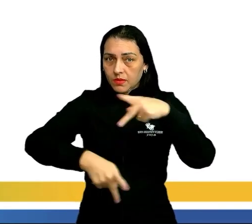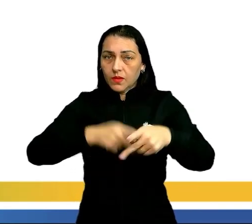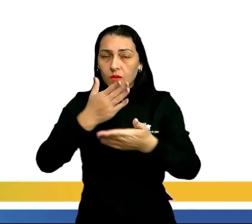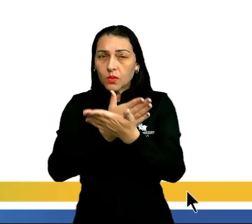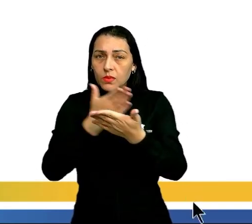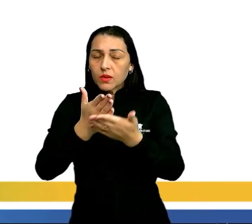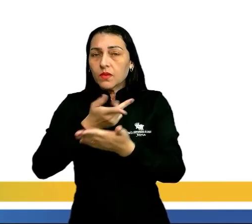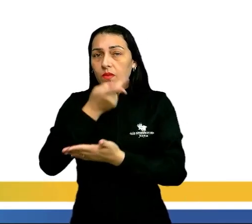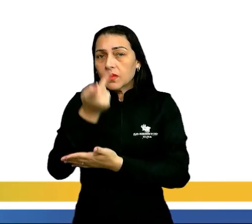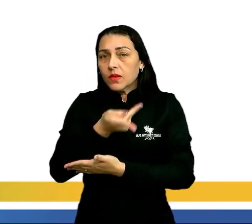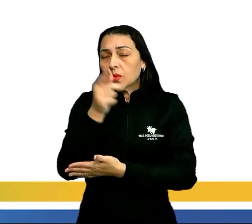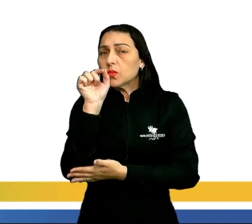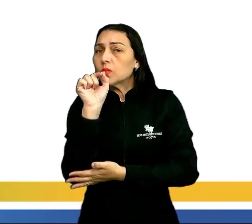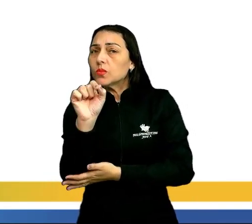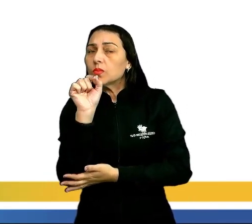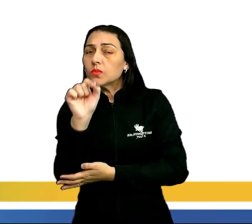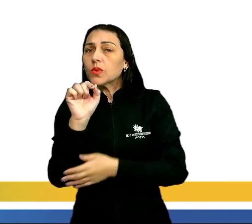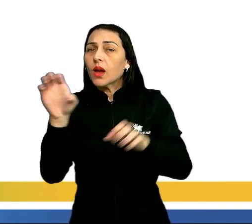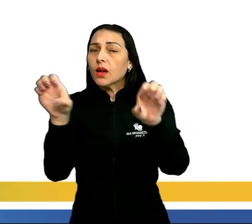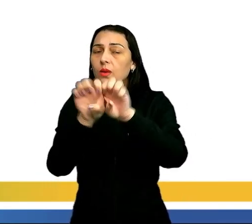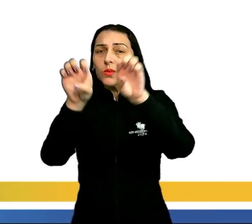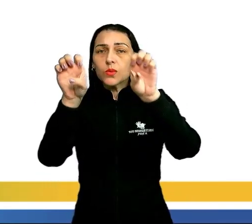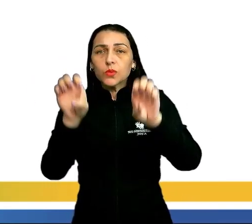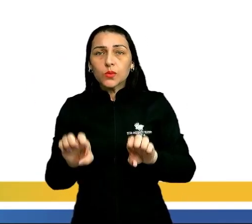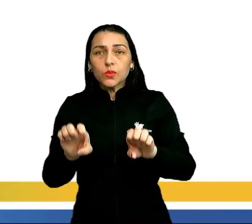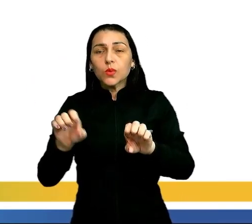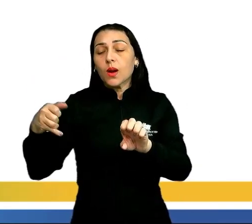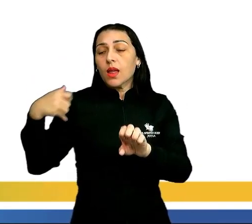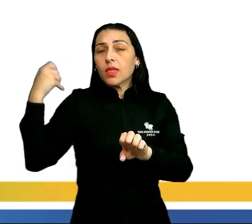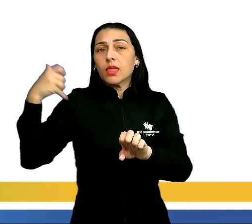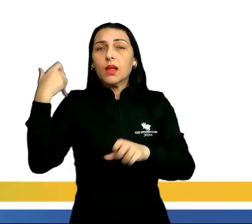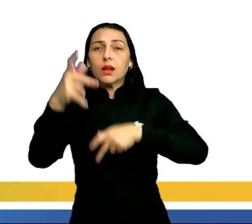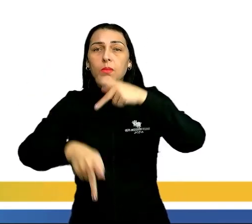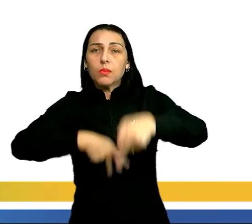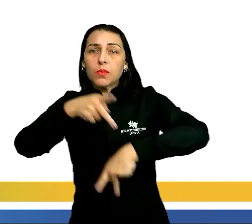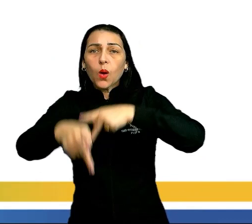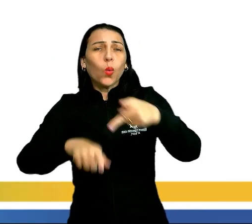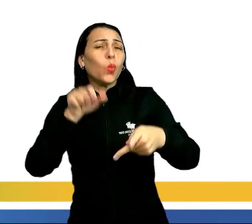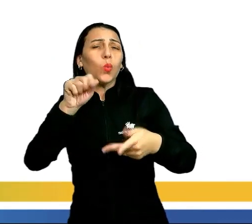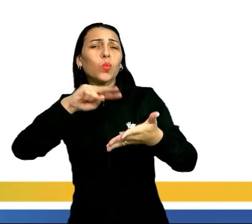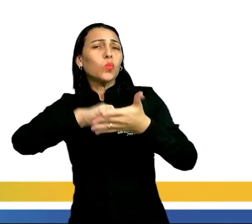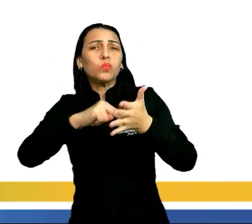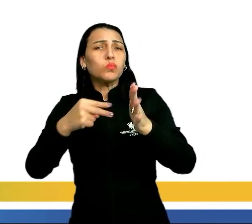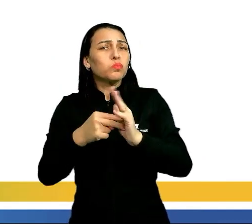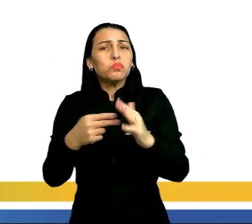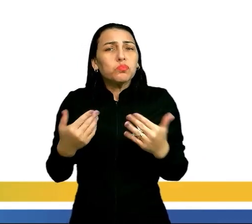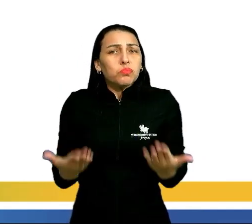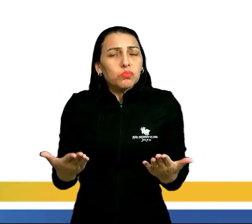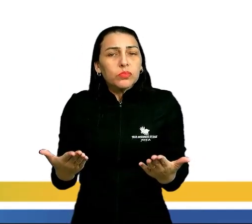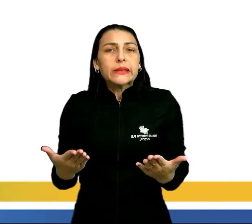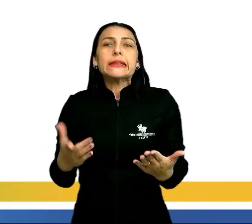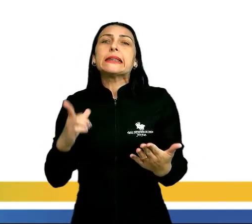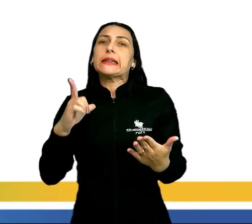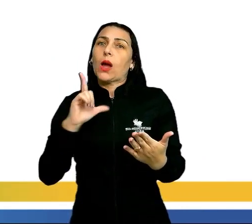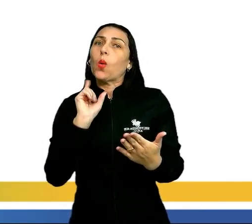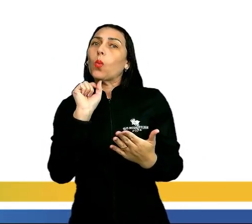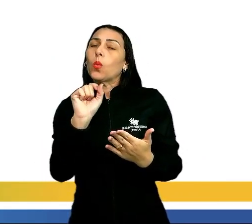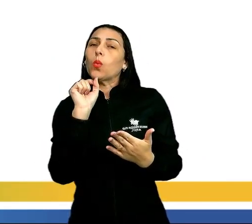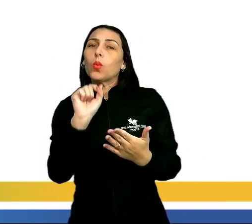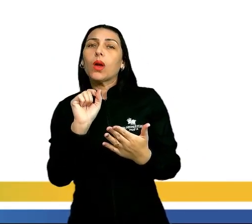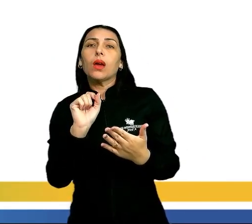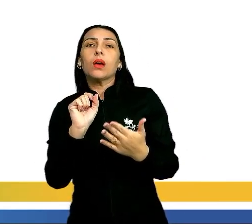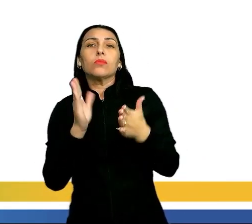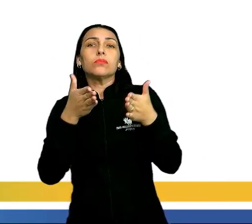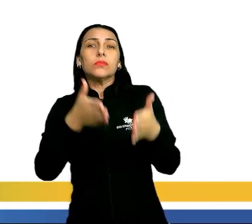gente vai começar falando sobre a estrutura etária da população. O que é essa estrutura etária? Bem, ela está diretamente